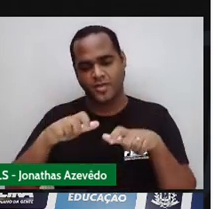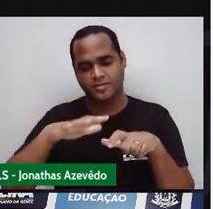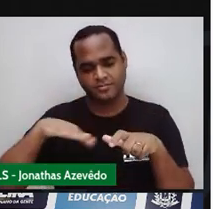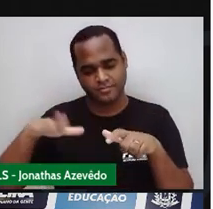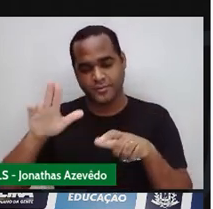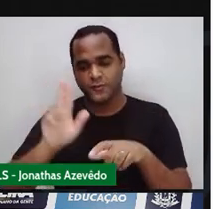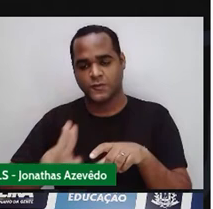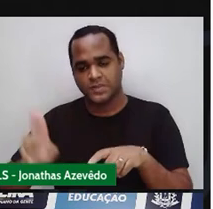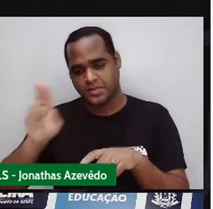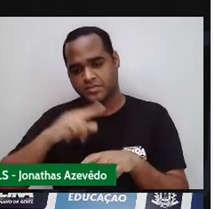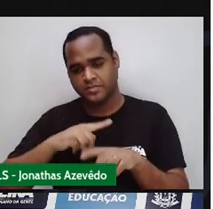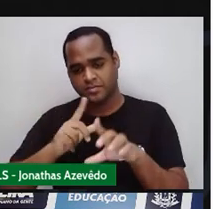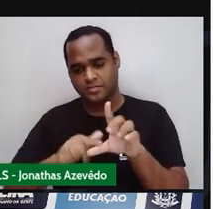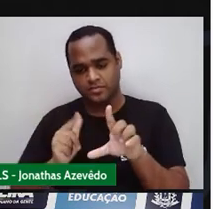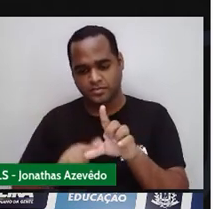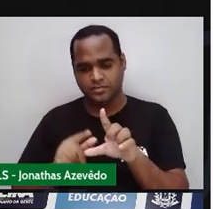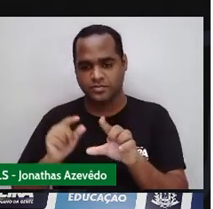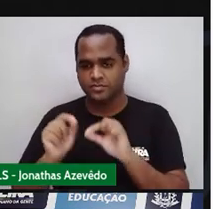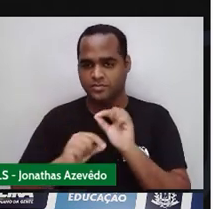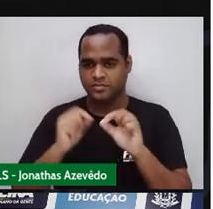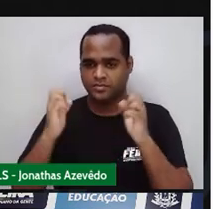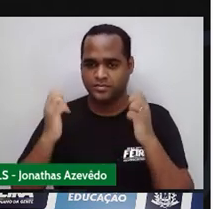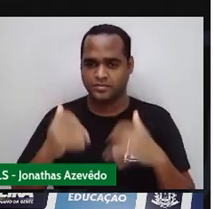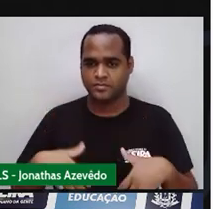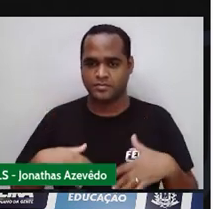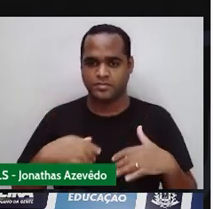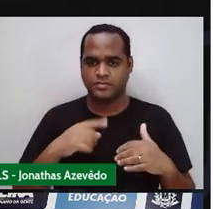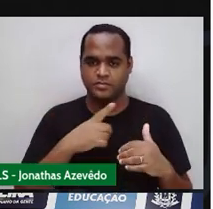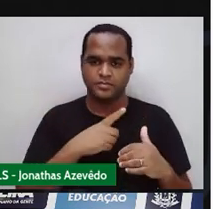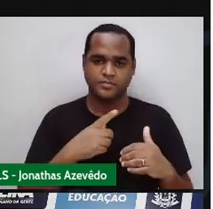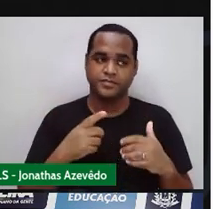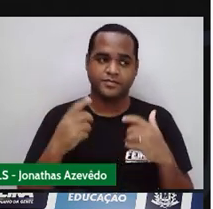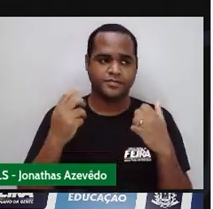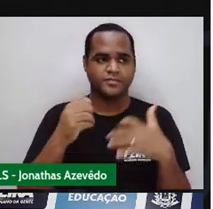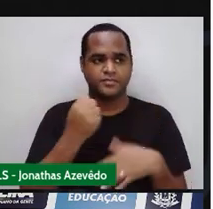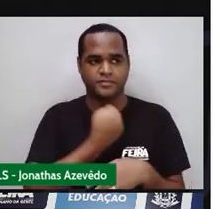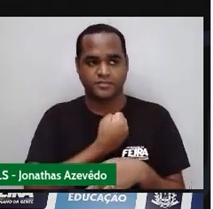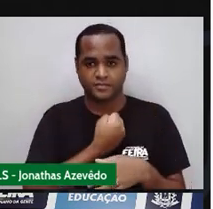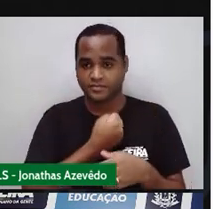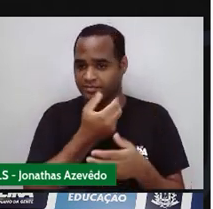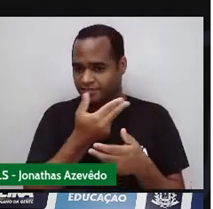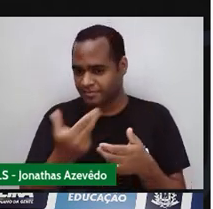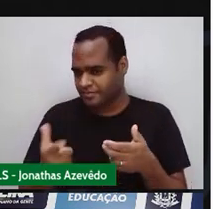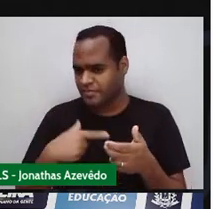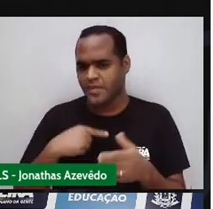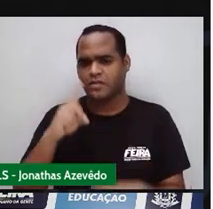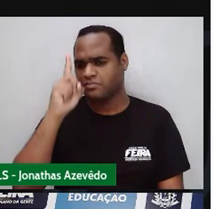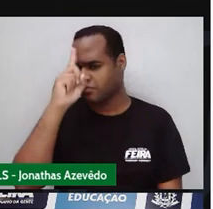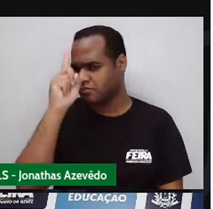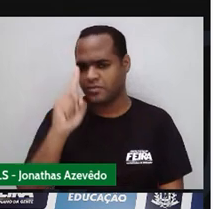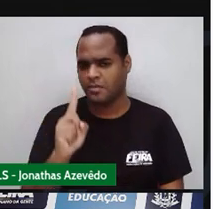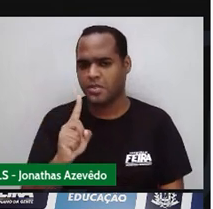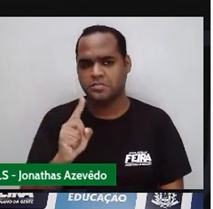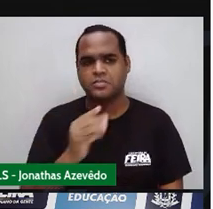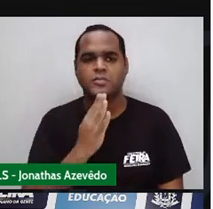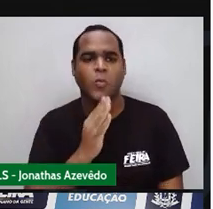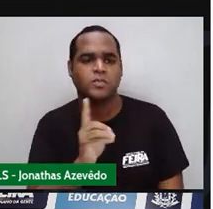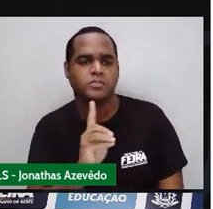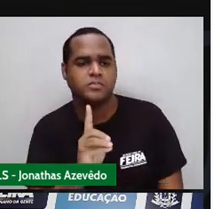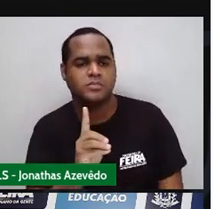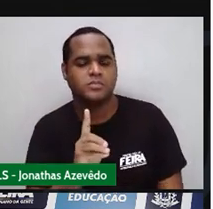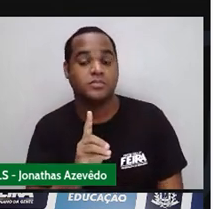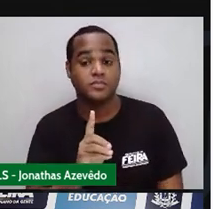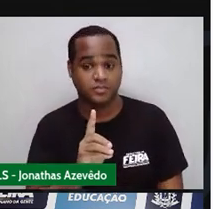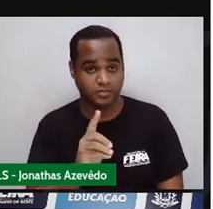gente usou as letras Pra ficar no lugar Dos números Que a gente não sabia Dos números Que a gente não conhece